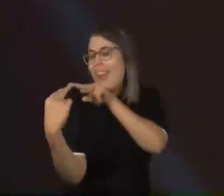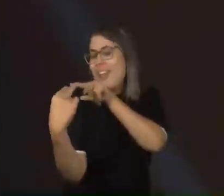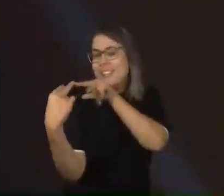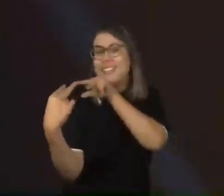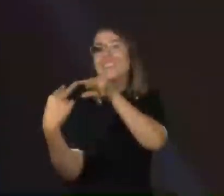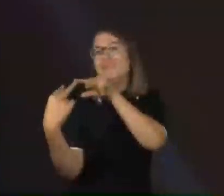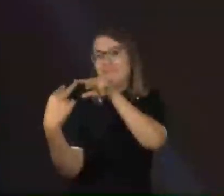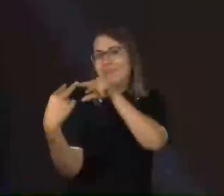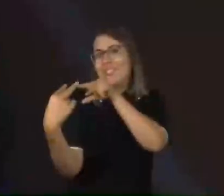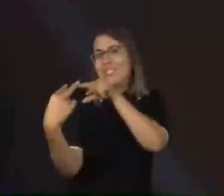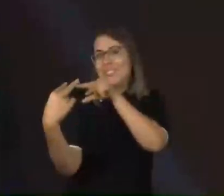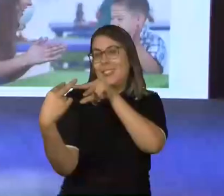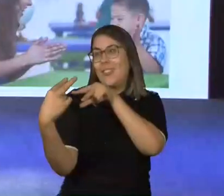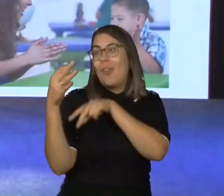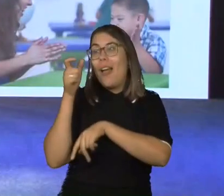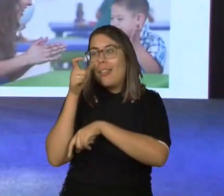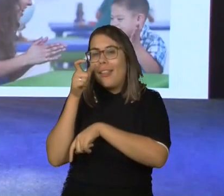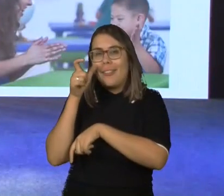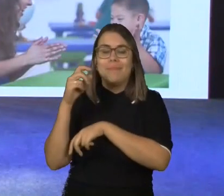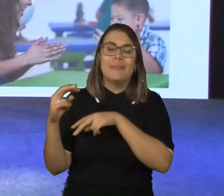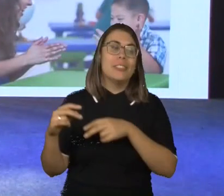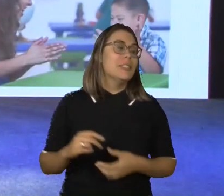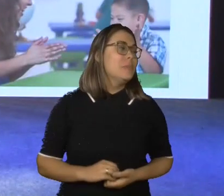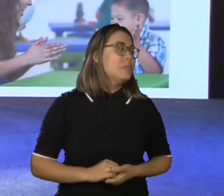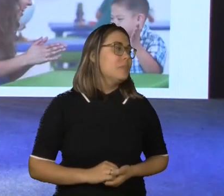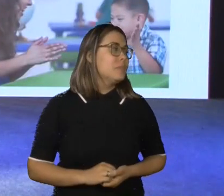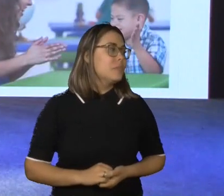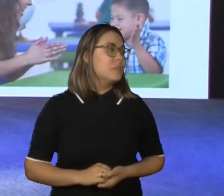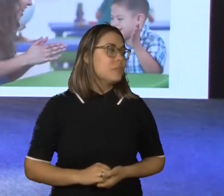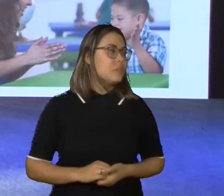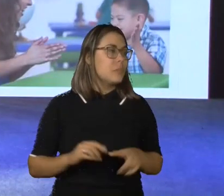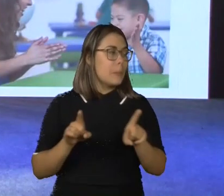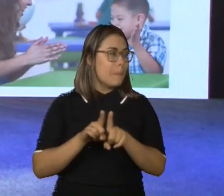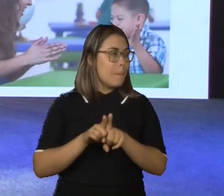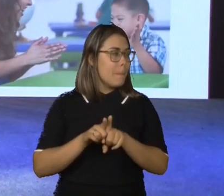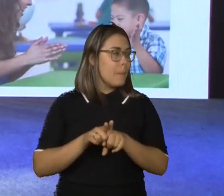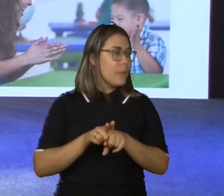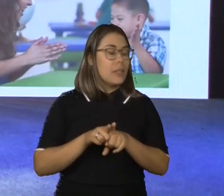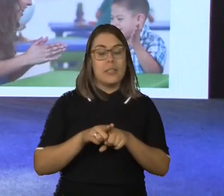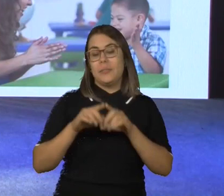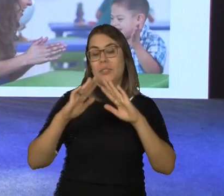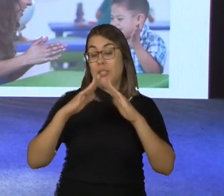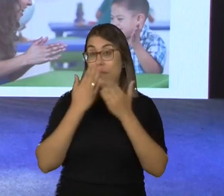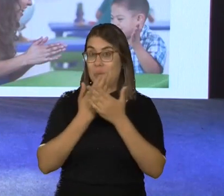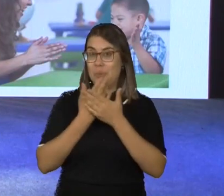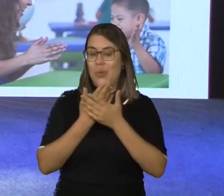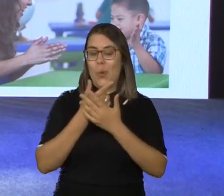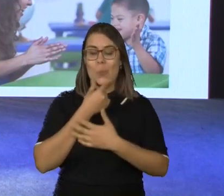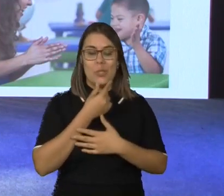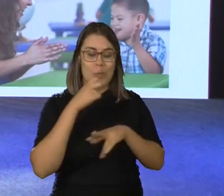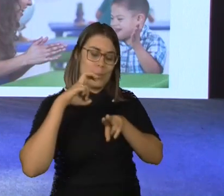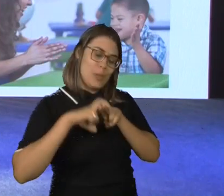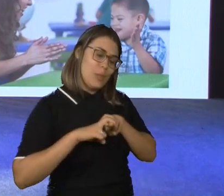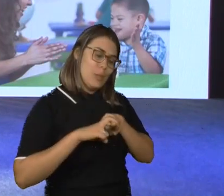você. E aqui, a segunda foto, é uma situação de classe de aula, onde a gente tem um garotinho